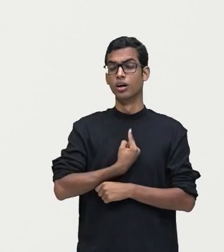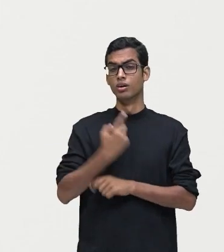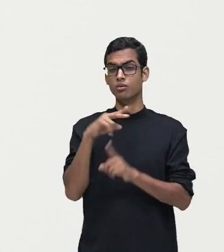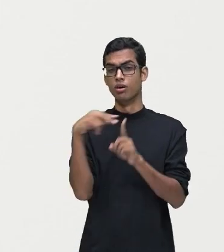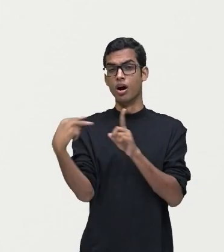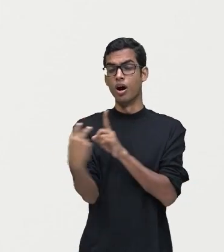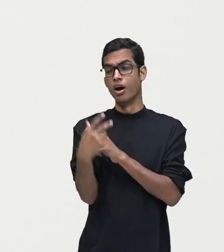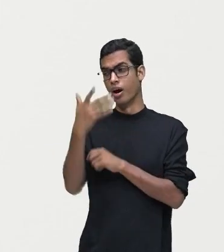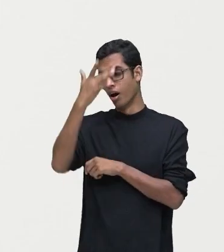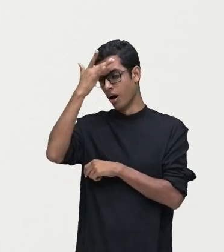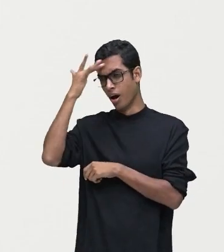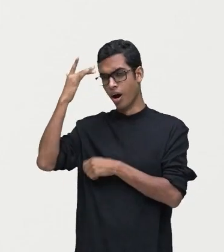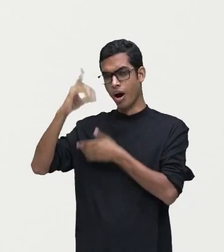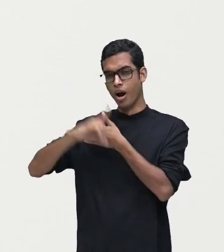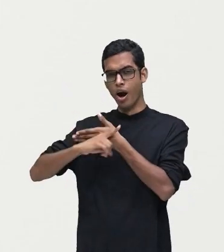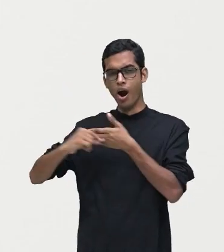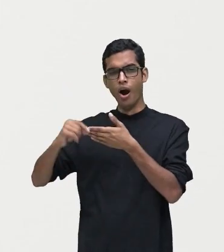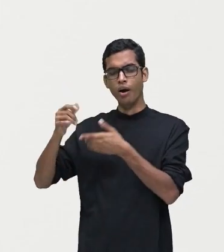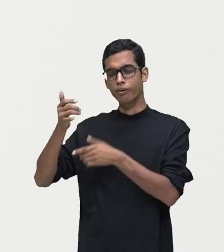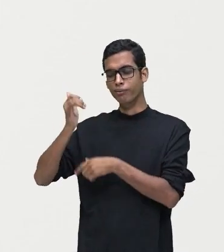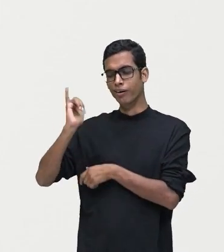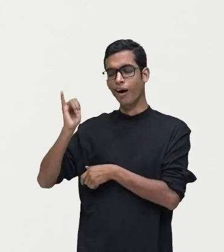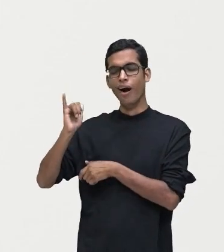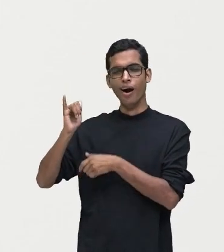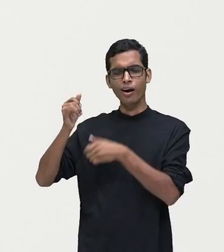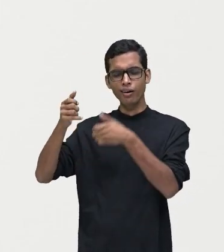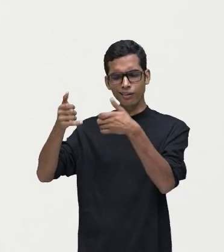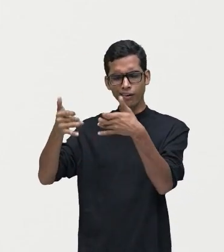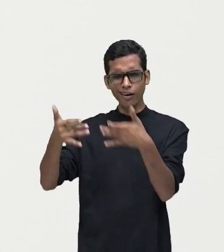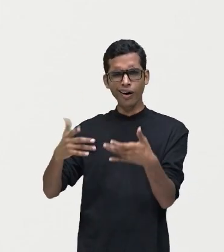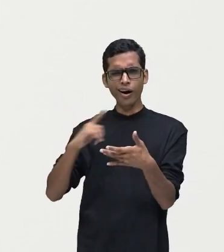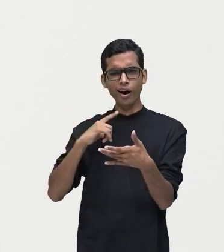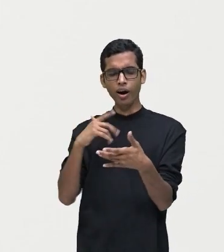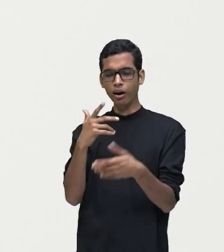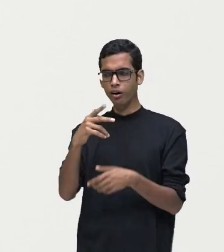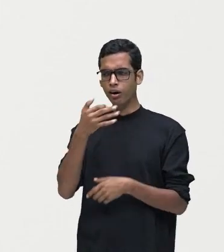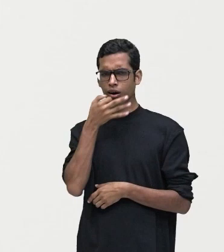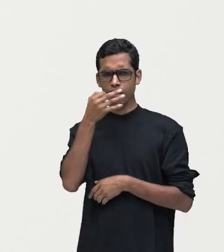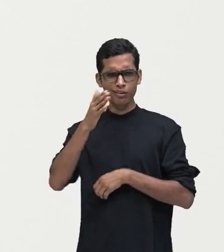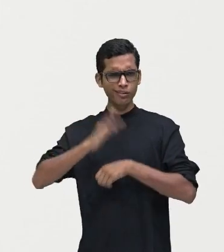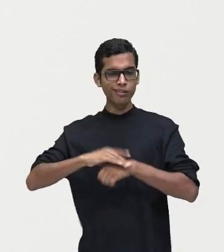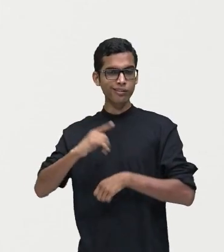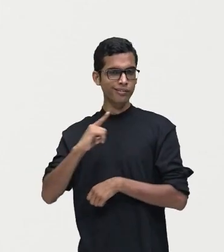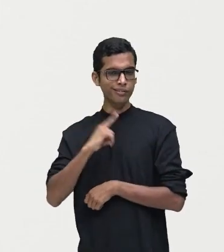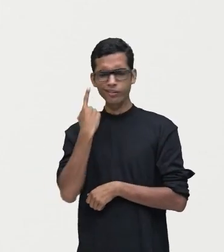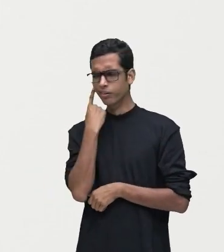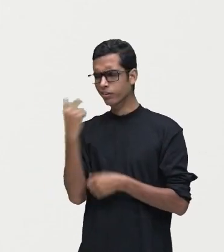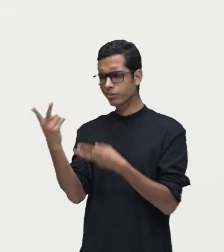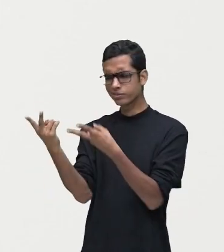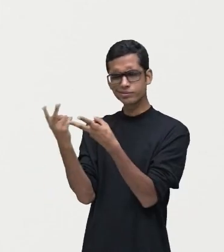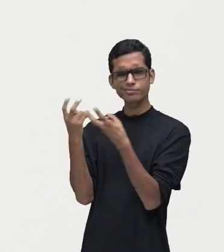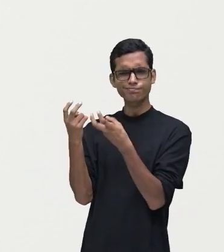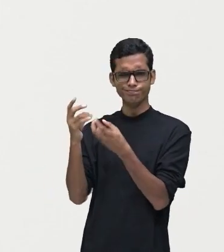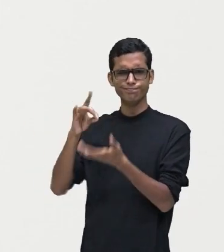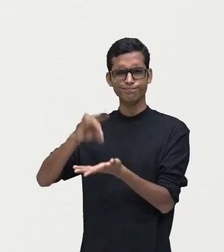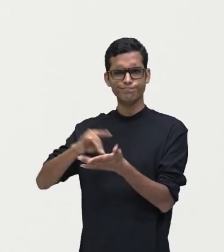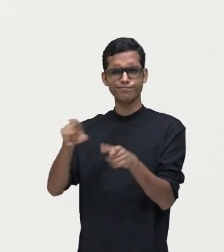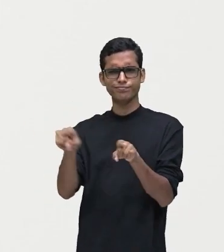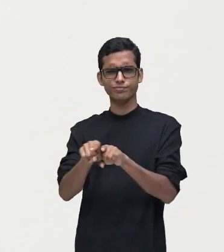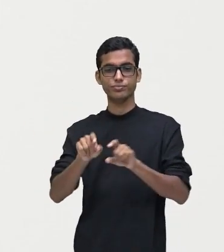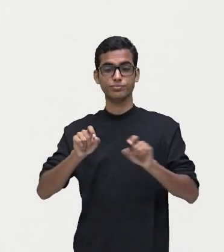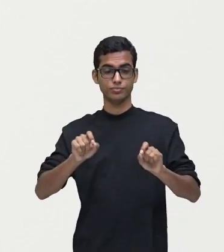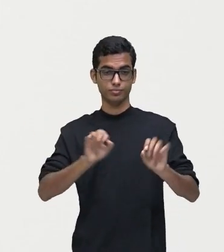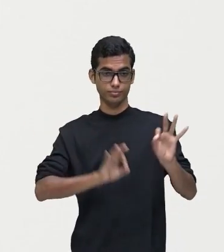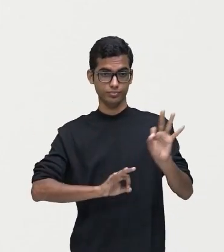da pessoa que está descrevendo, as impressões que ela tem, certo? Então perceba que essa descrição, ela foi